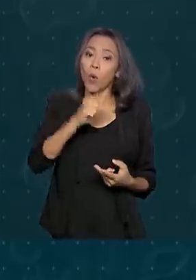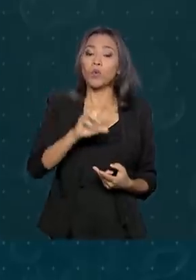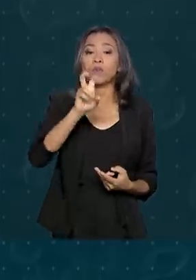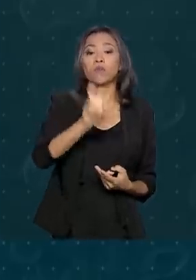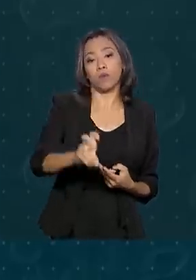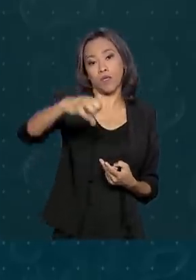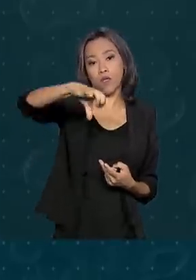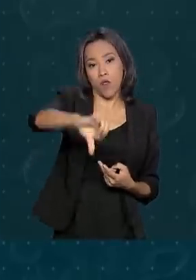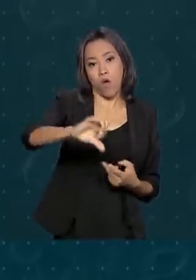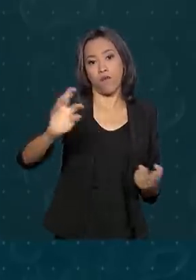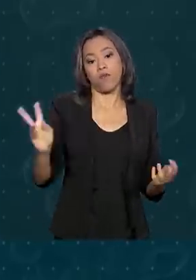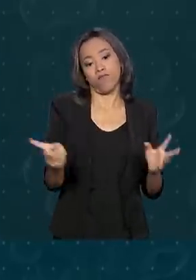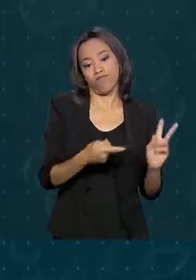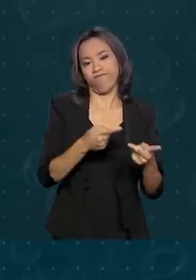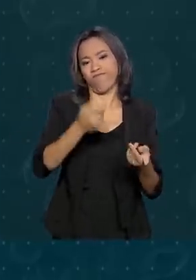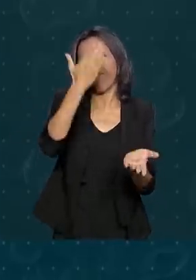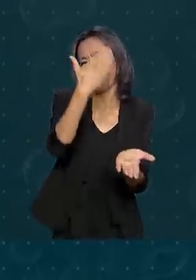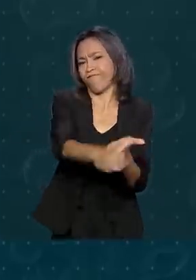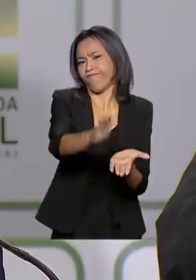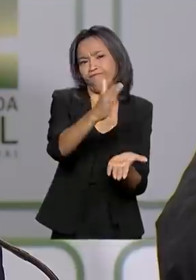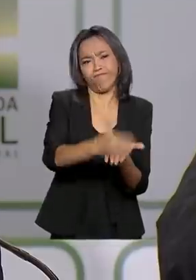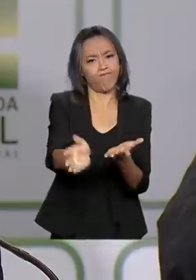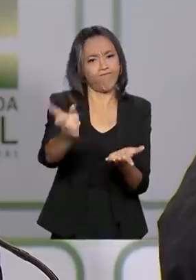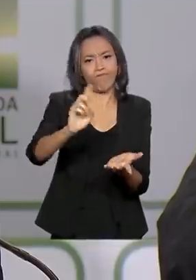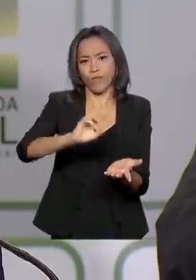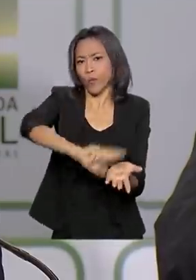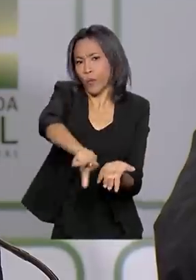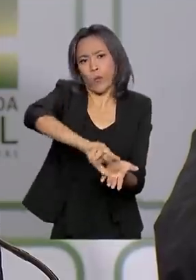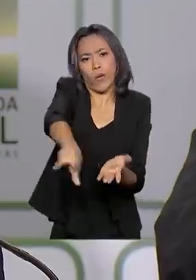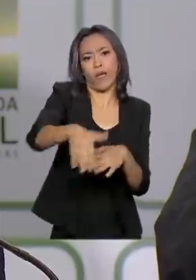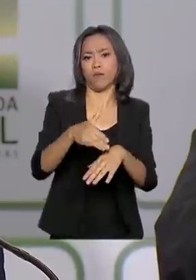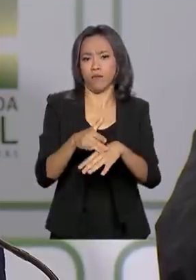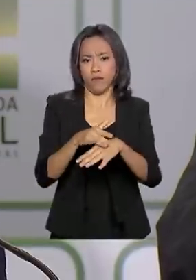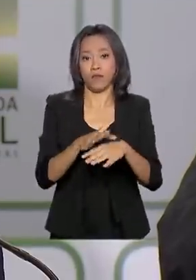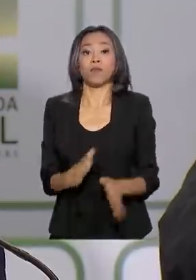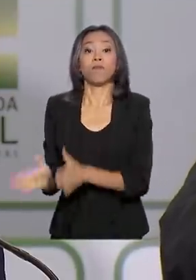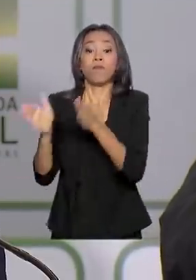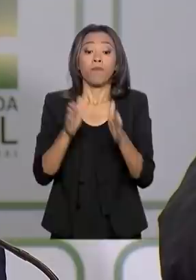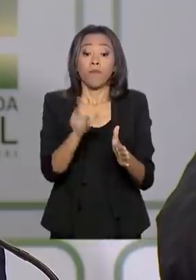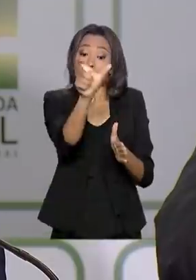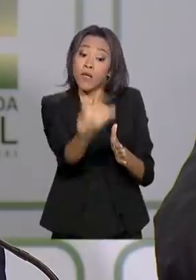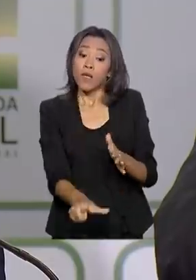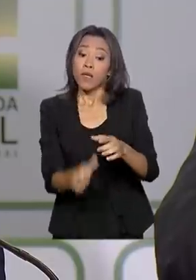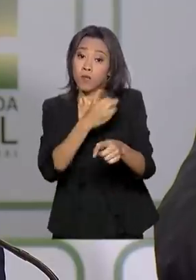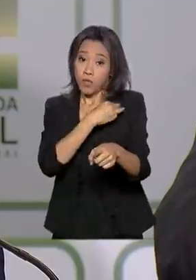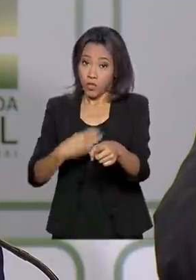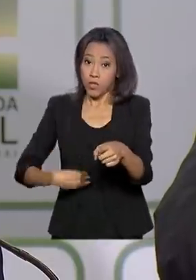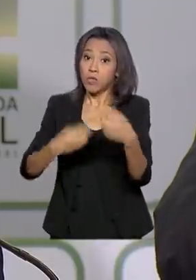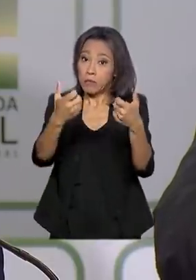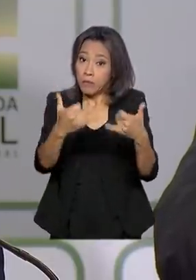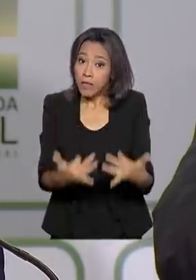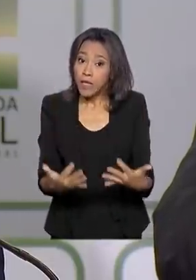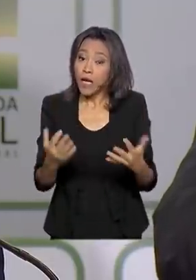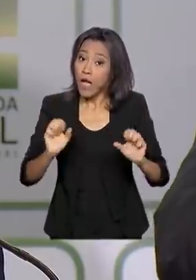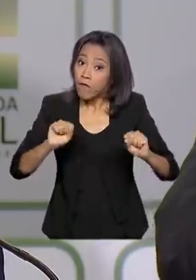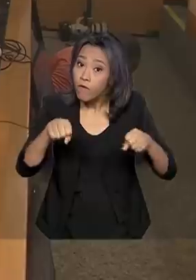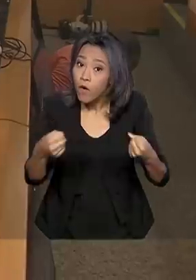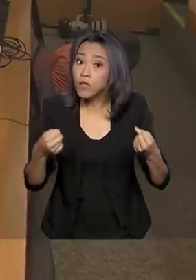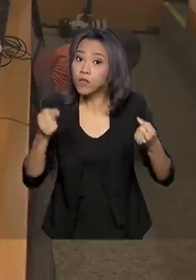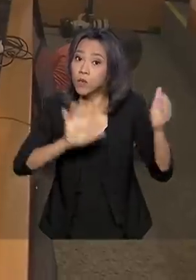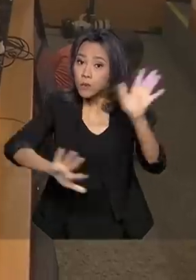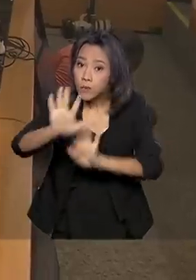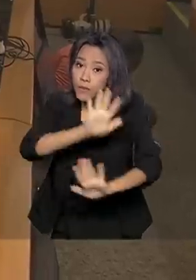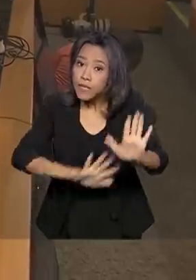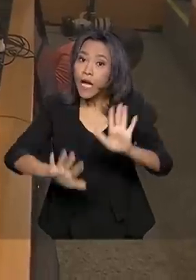casos foram descartados. O ministro Luiz Henrique Mandetta reforça os cuidados para evitar